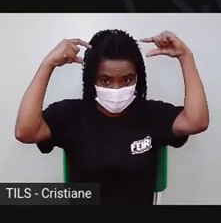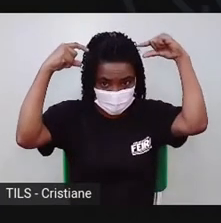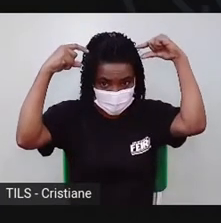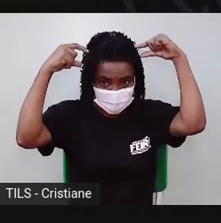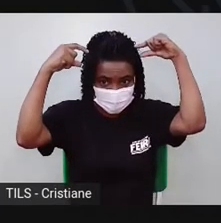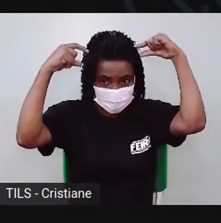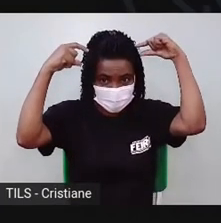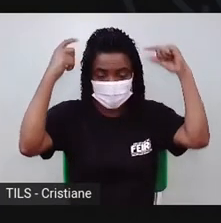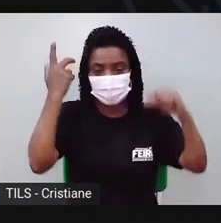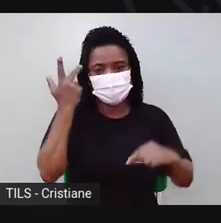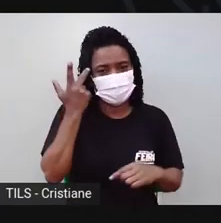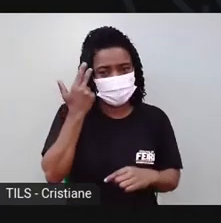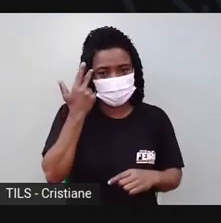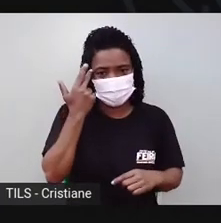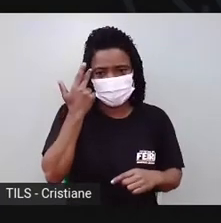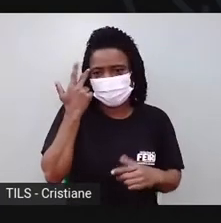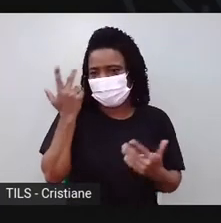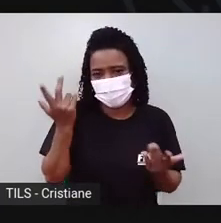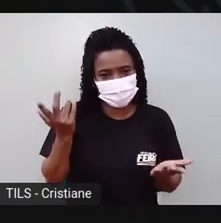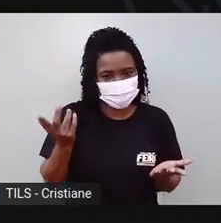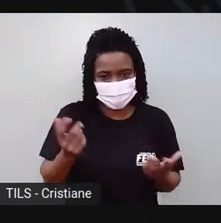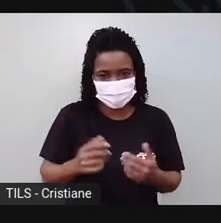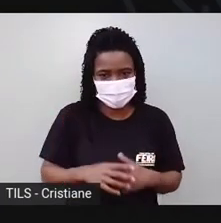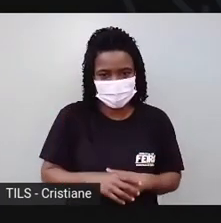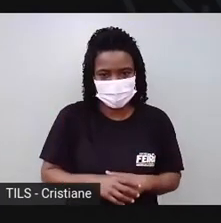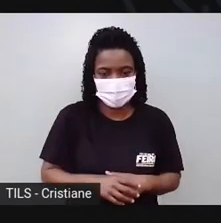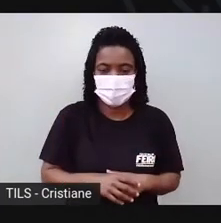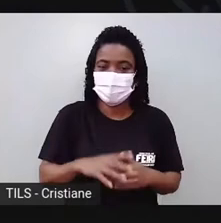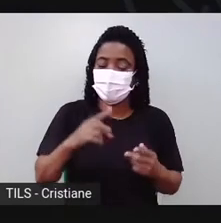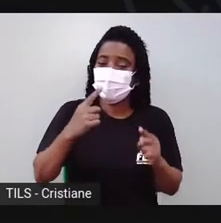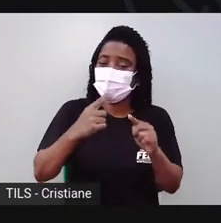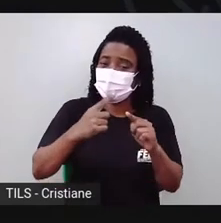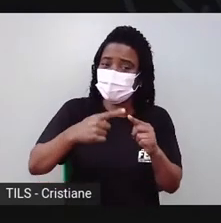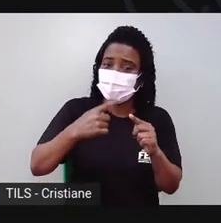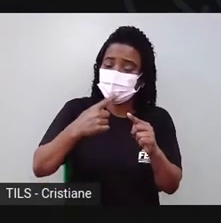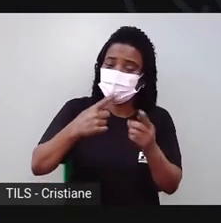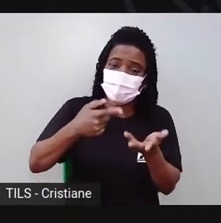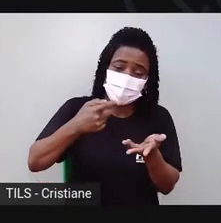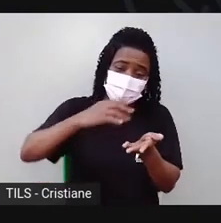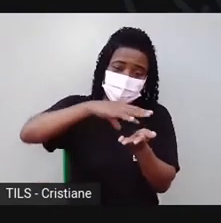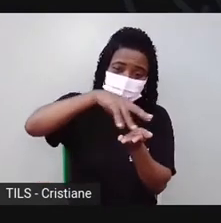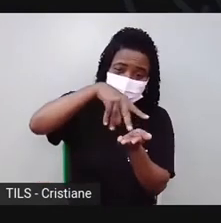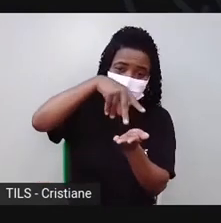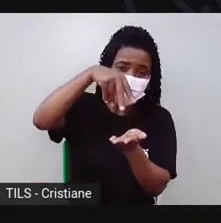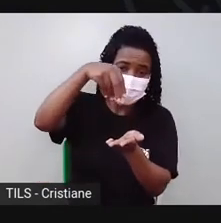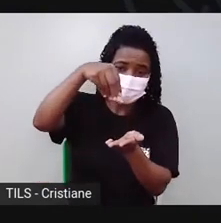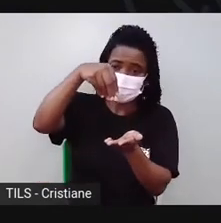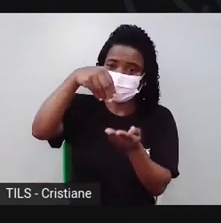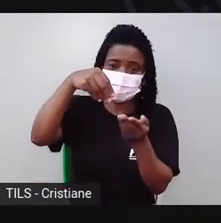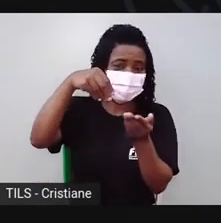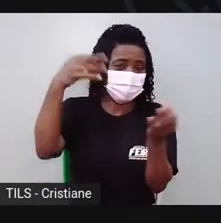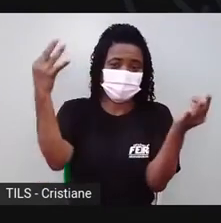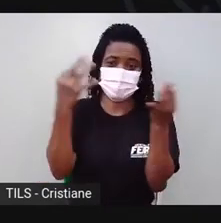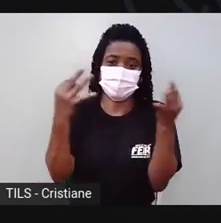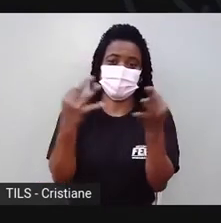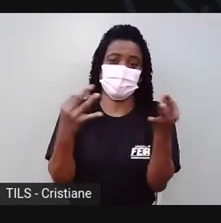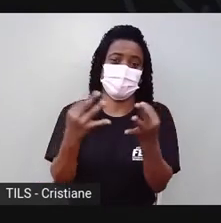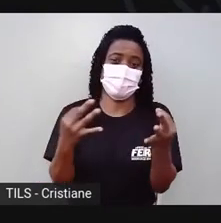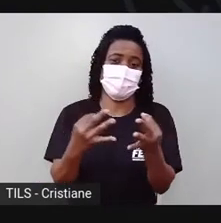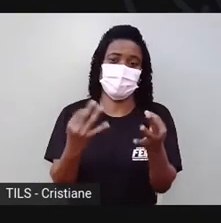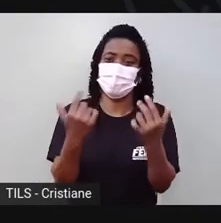Porque em arte não tem nem mais feio nem mais bonito. É uma